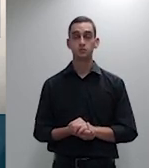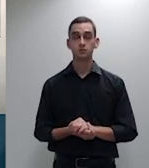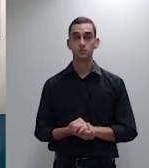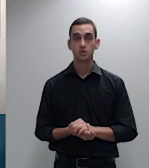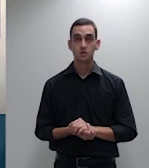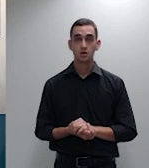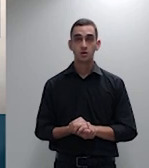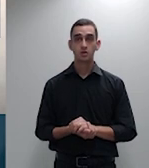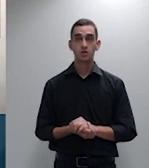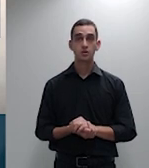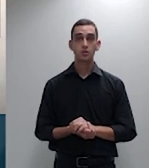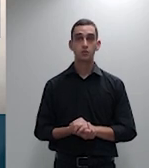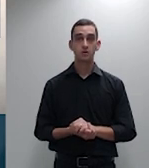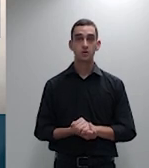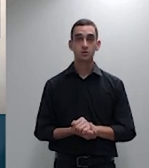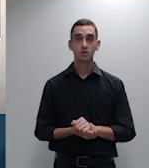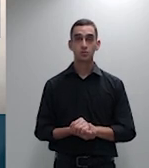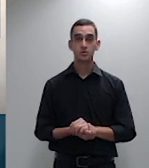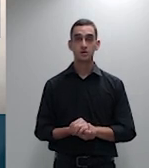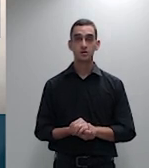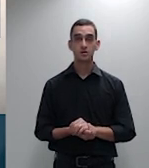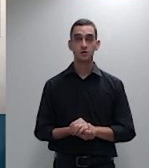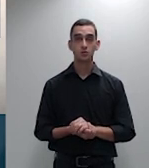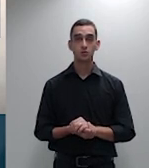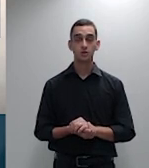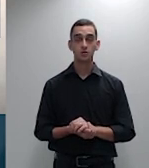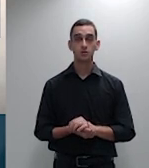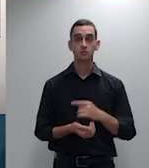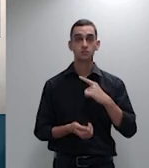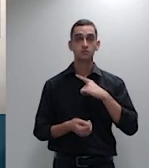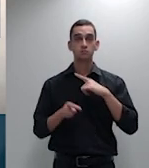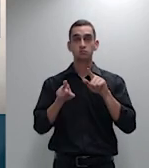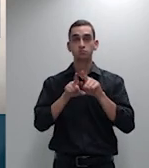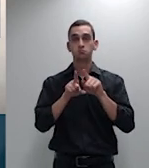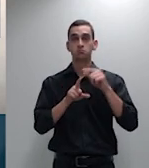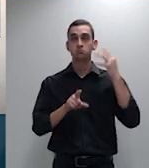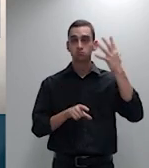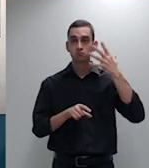dividir os 15 minutos da sustentação oral entre os dois advogados?